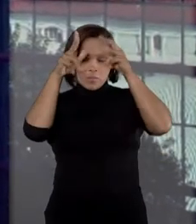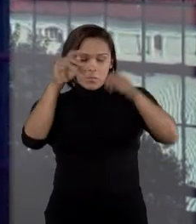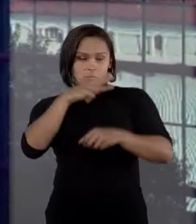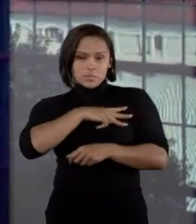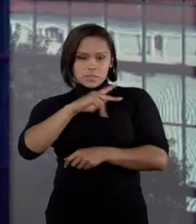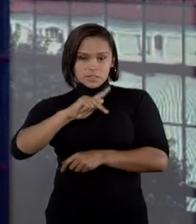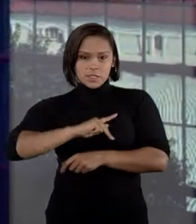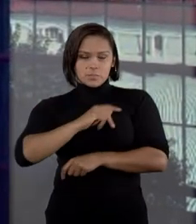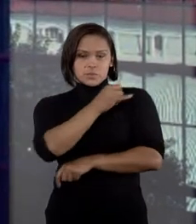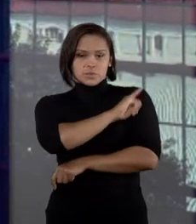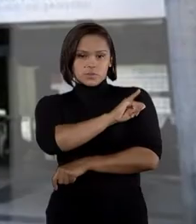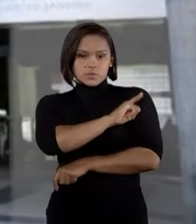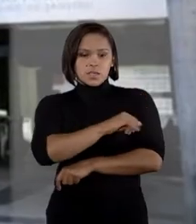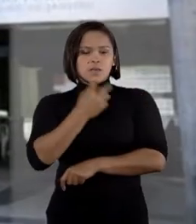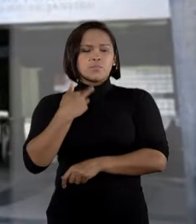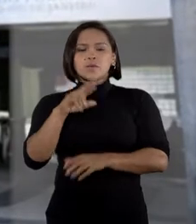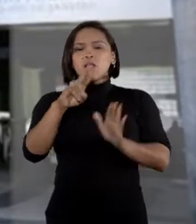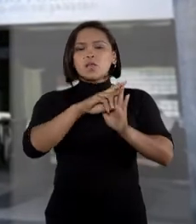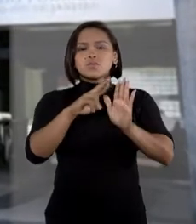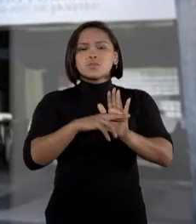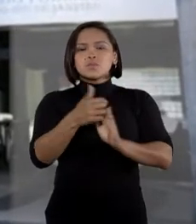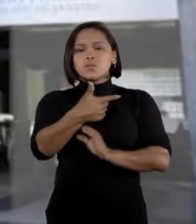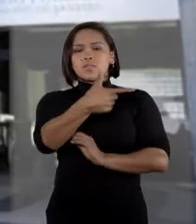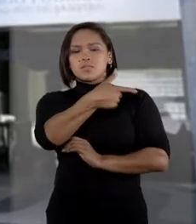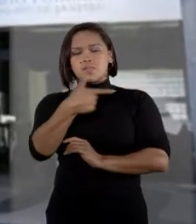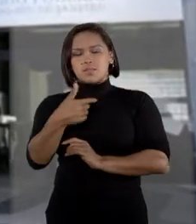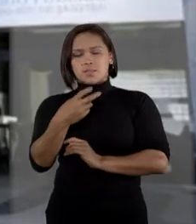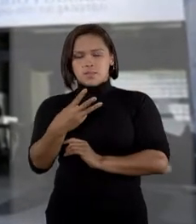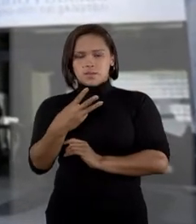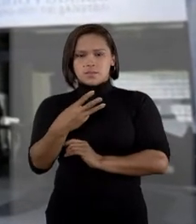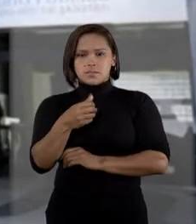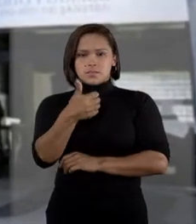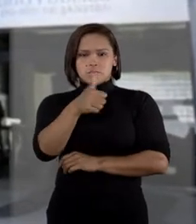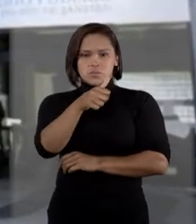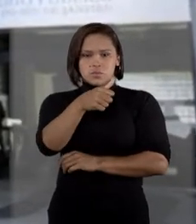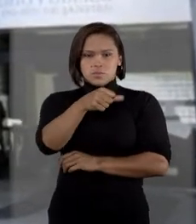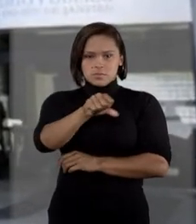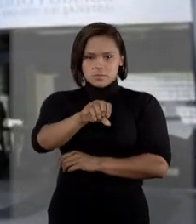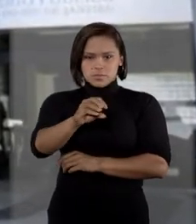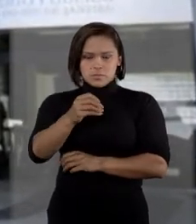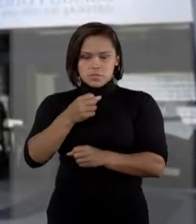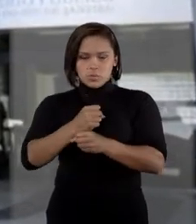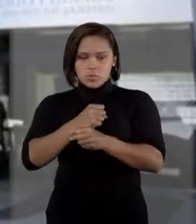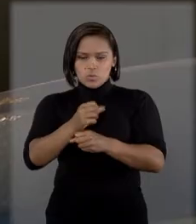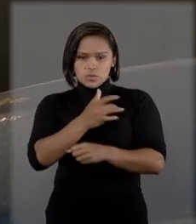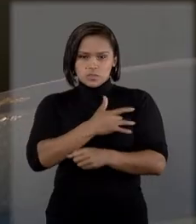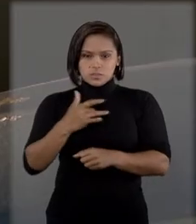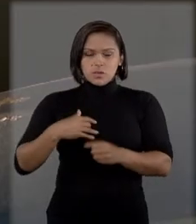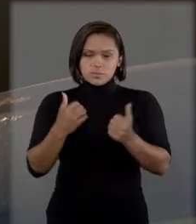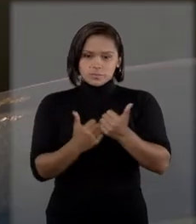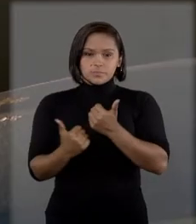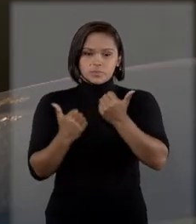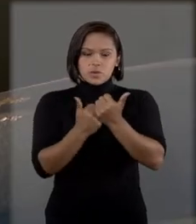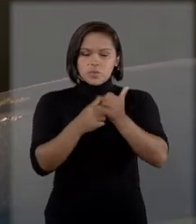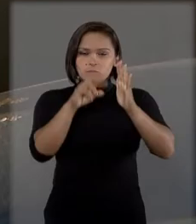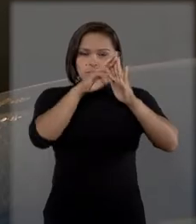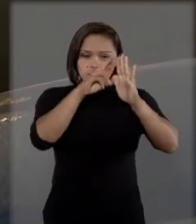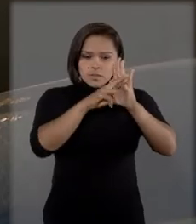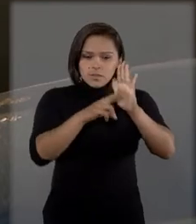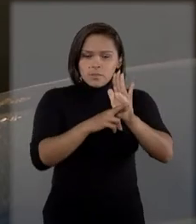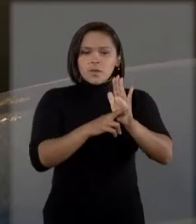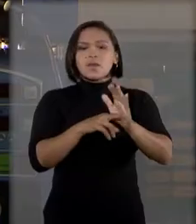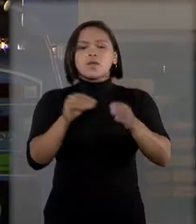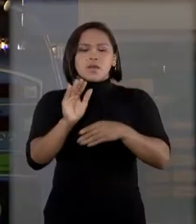a legalidade da Resolução 13 de 1998 do Conselho de Saúde Suplementar, que regulamenta a cobertura do